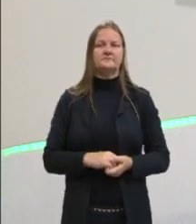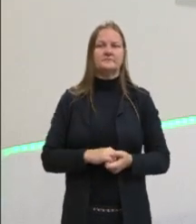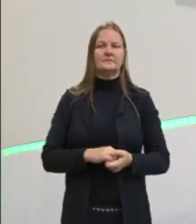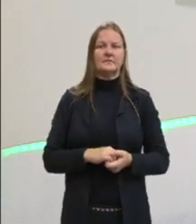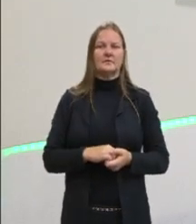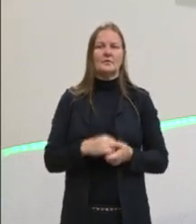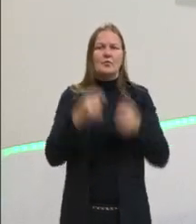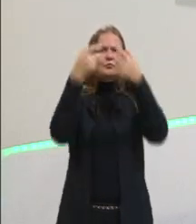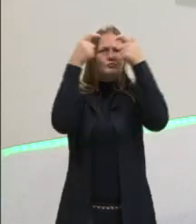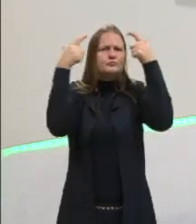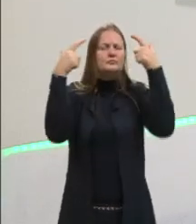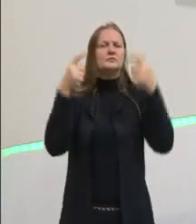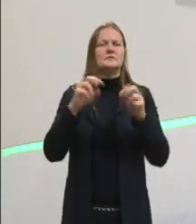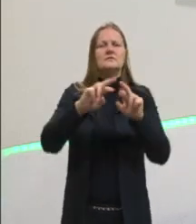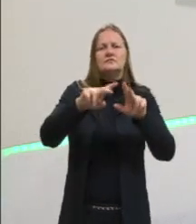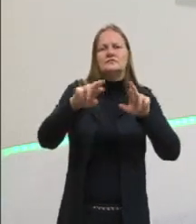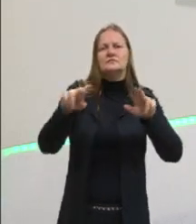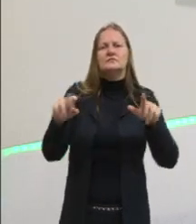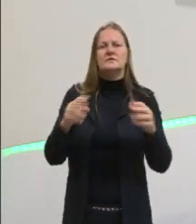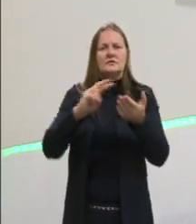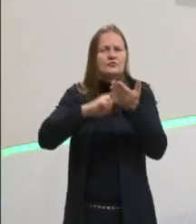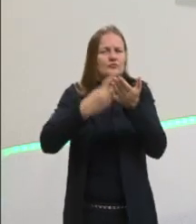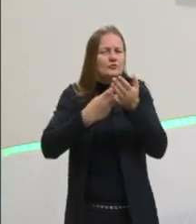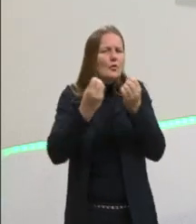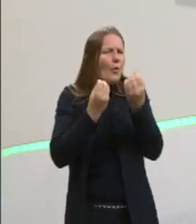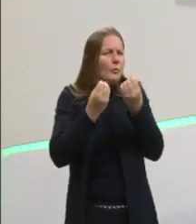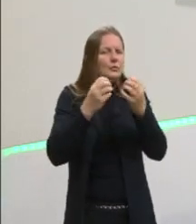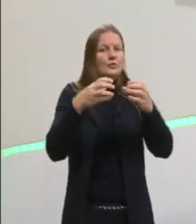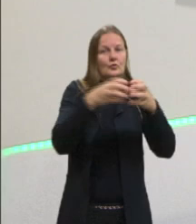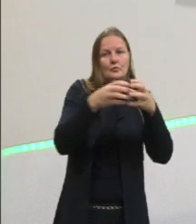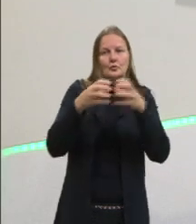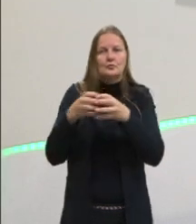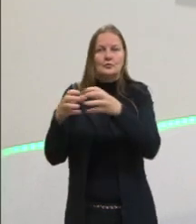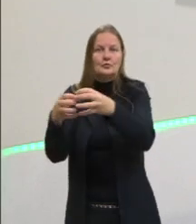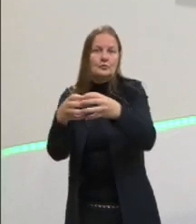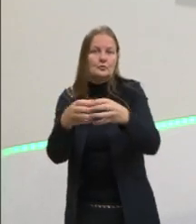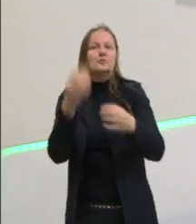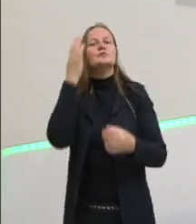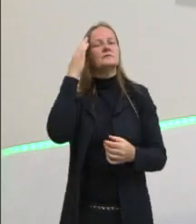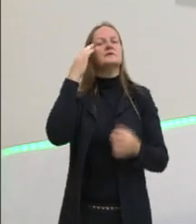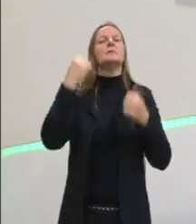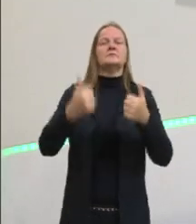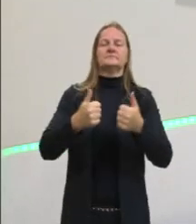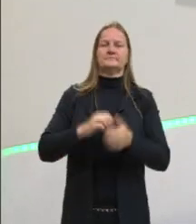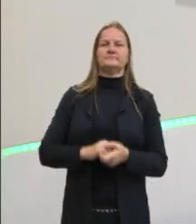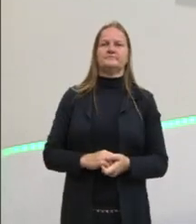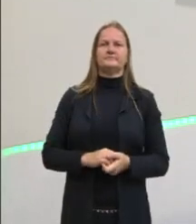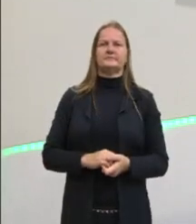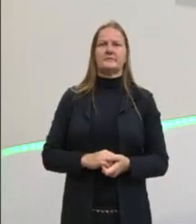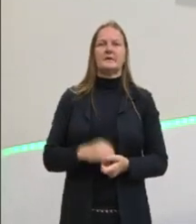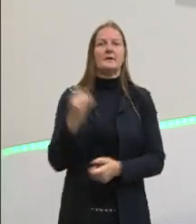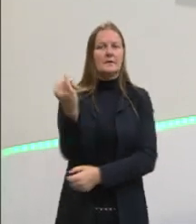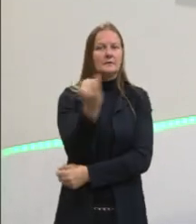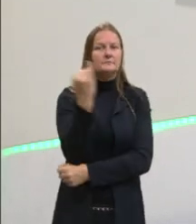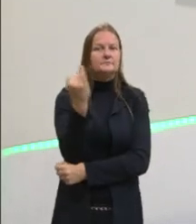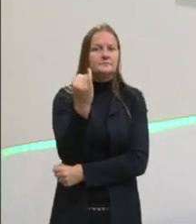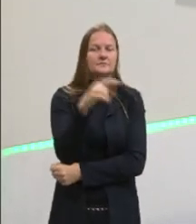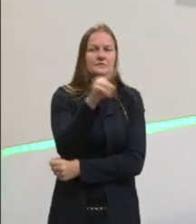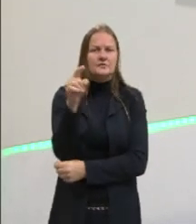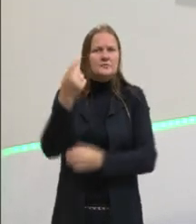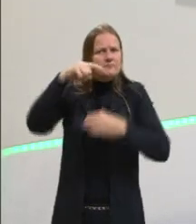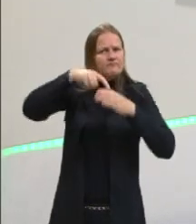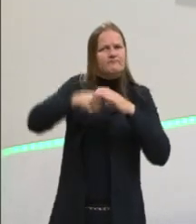sabendo diferenciar, sabendo interpretar e diferenciar os grupos, já é, já está valendo. Claro que, com certeza,